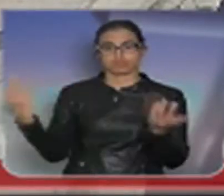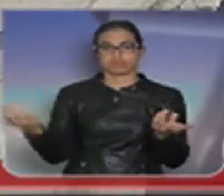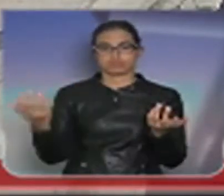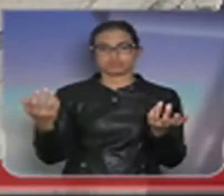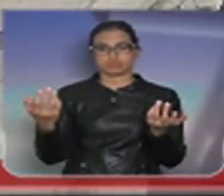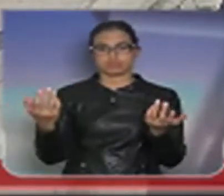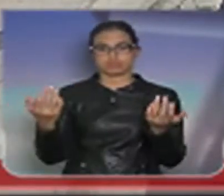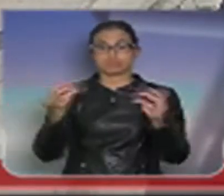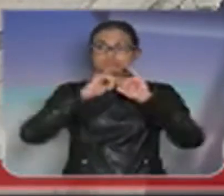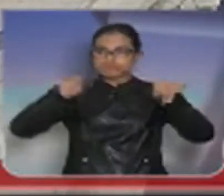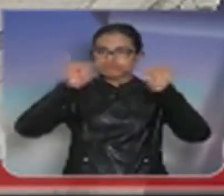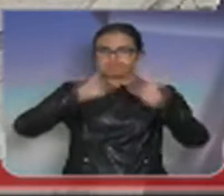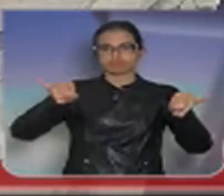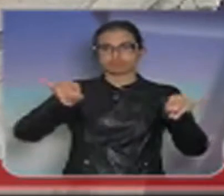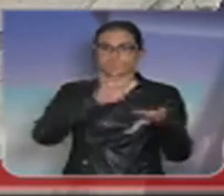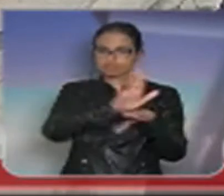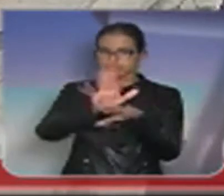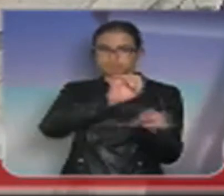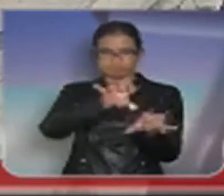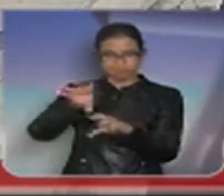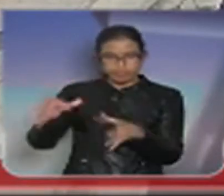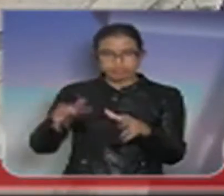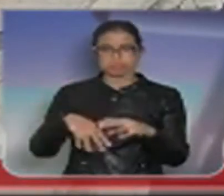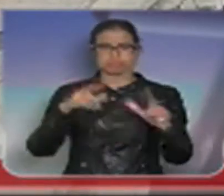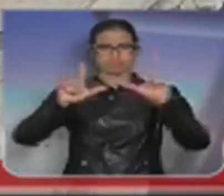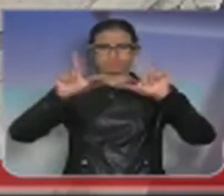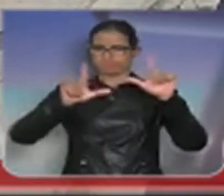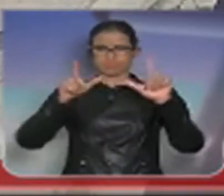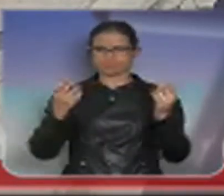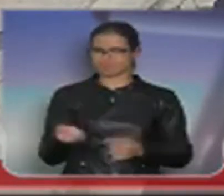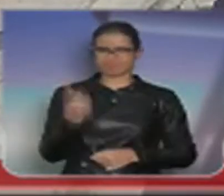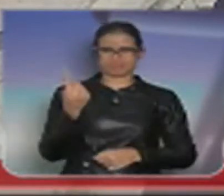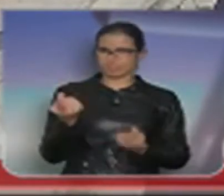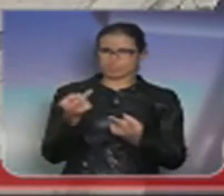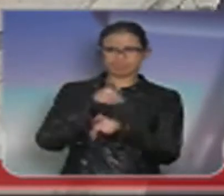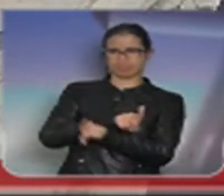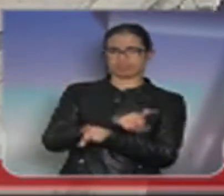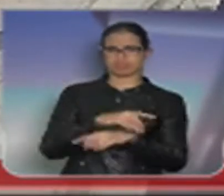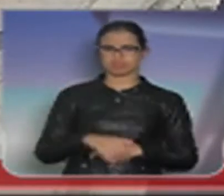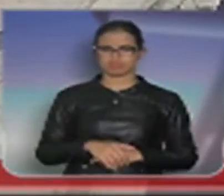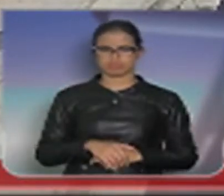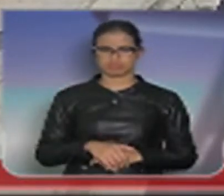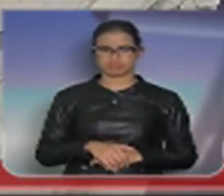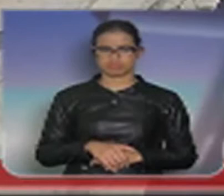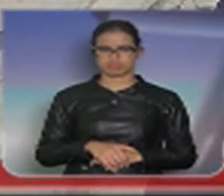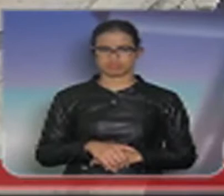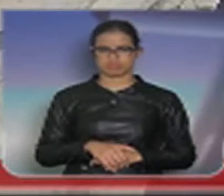de ensinar, faz justamente o contrário. Presta um desserviço,